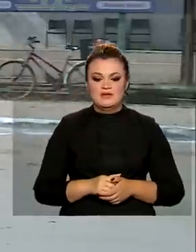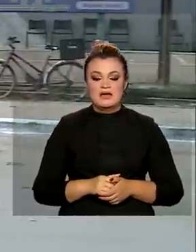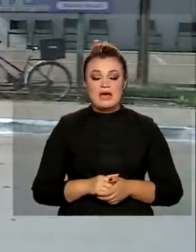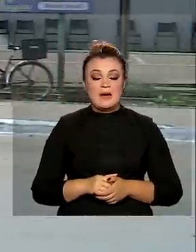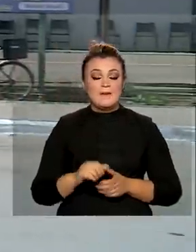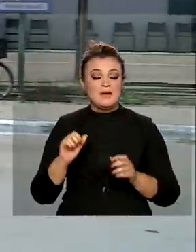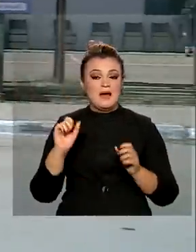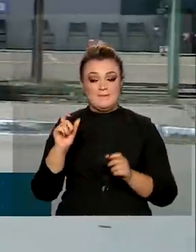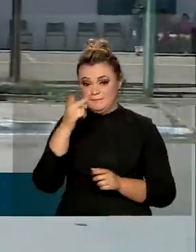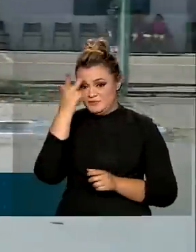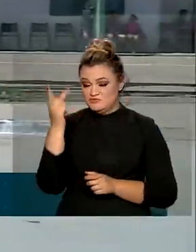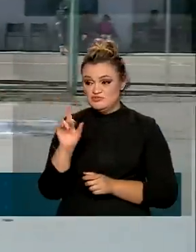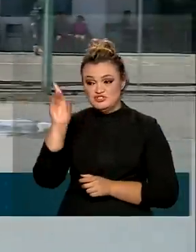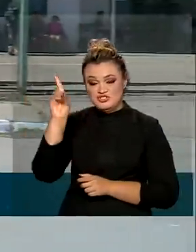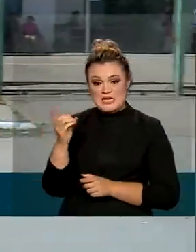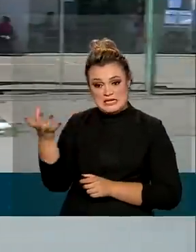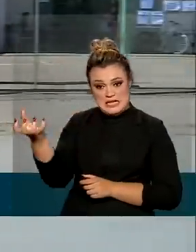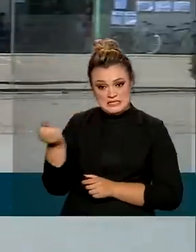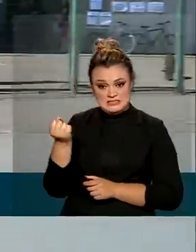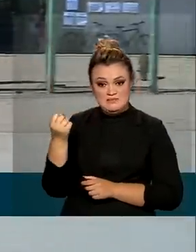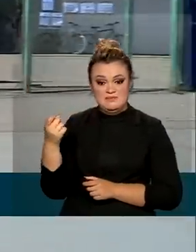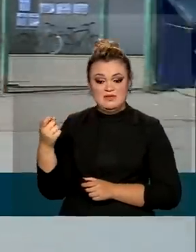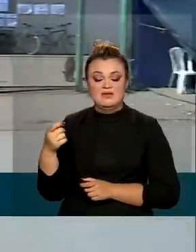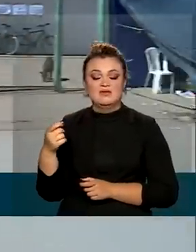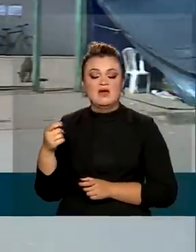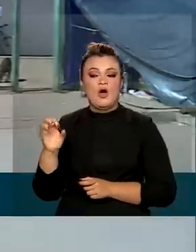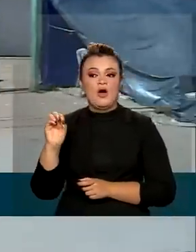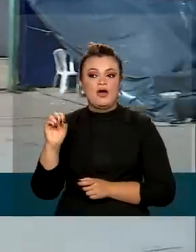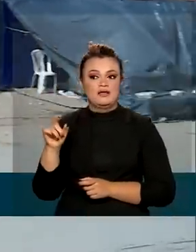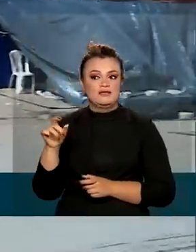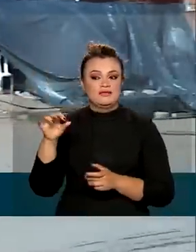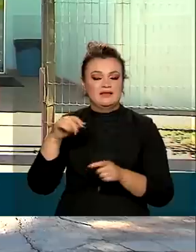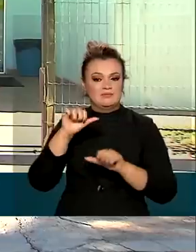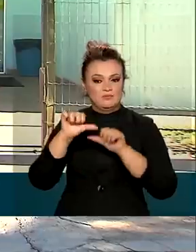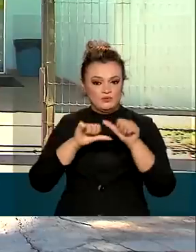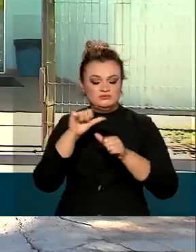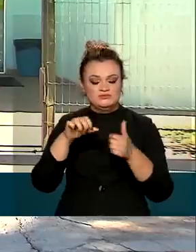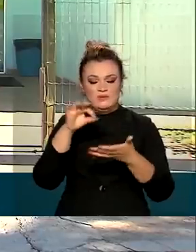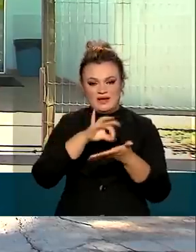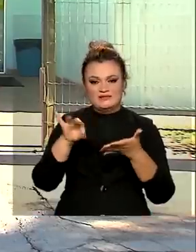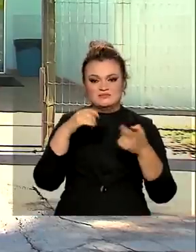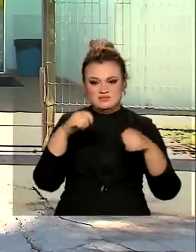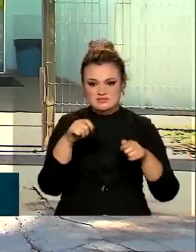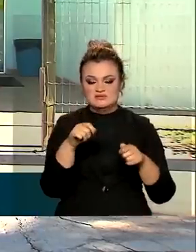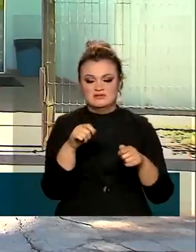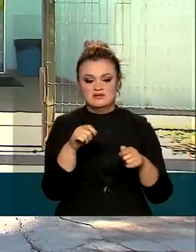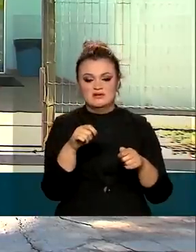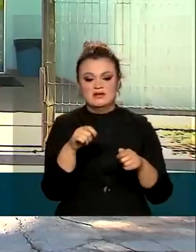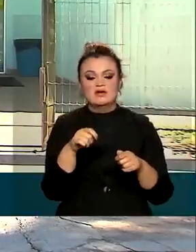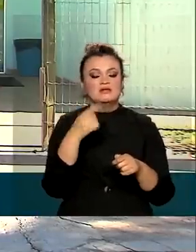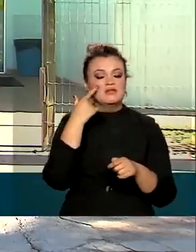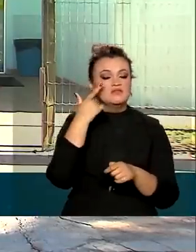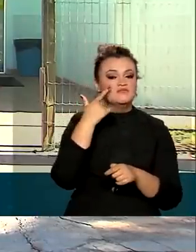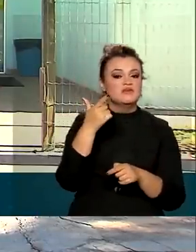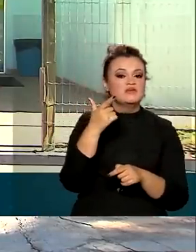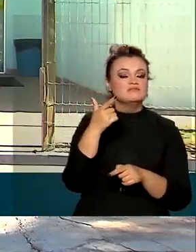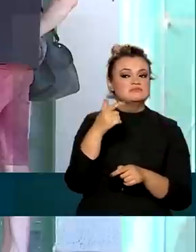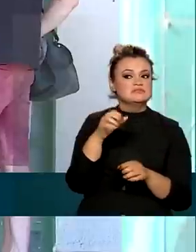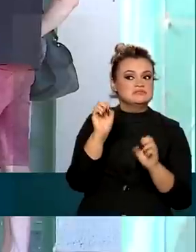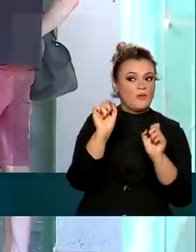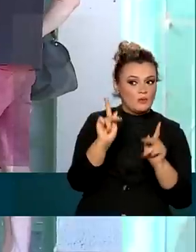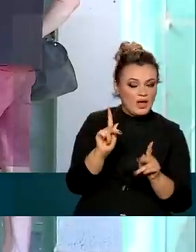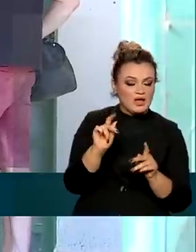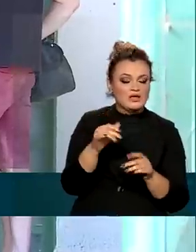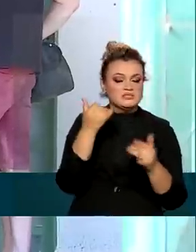as situações em que os inscritos no Cadastro Único precisam atualizar os dados, a revisão cadastral e a averiguação cadastral.